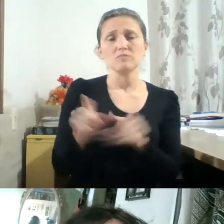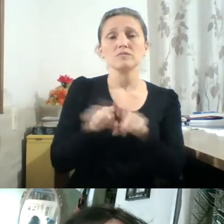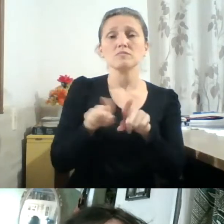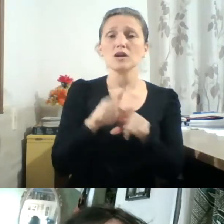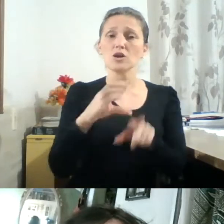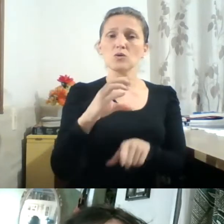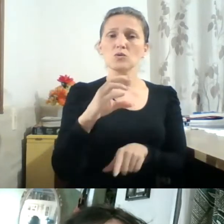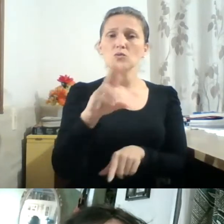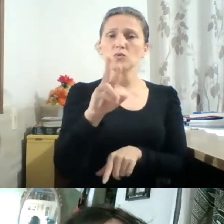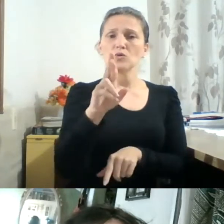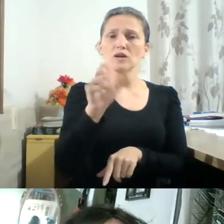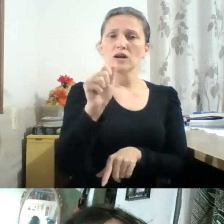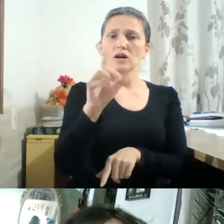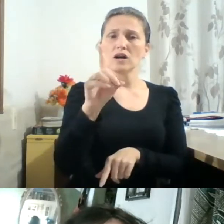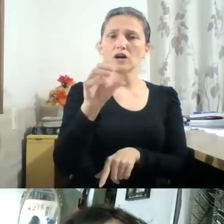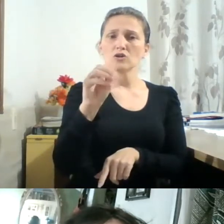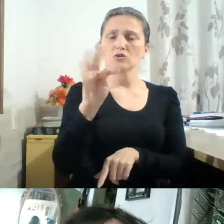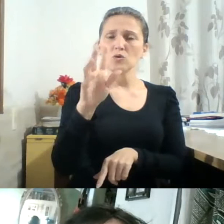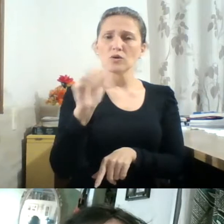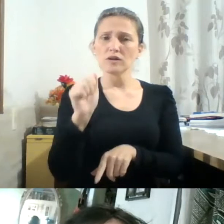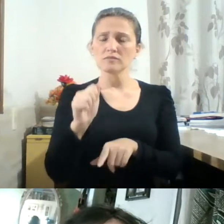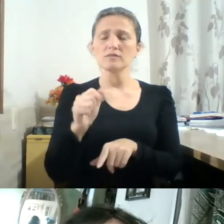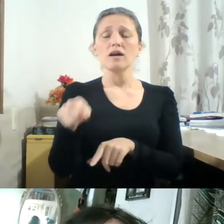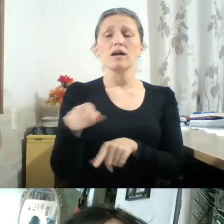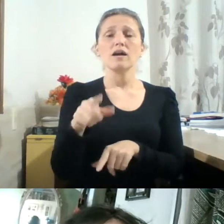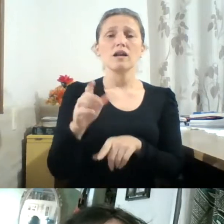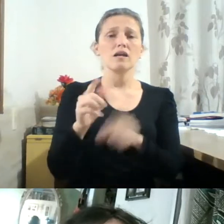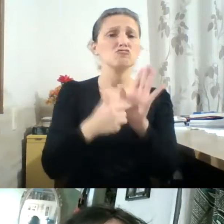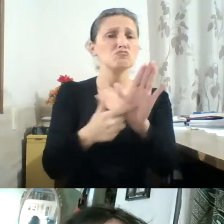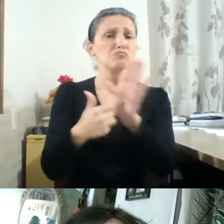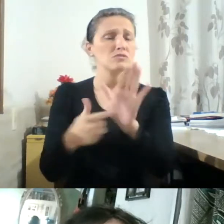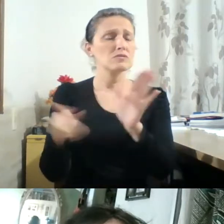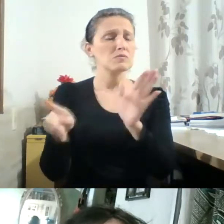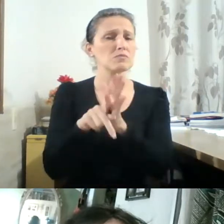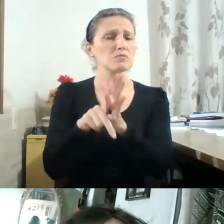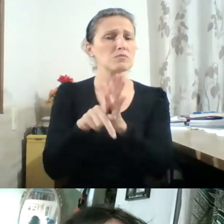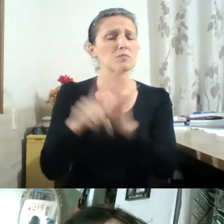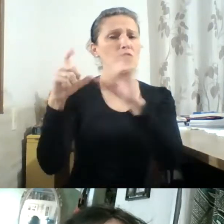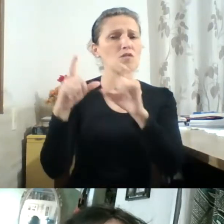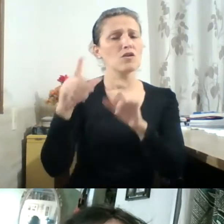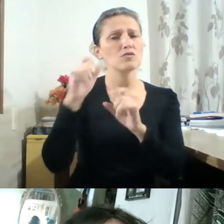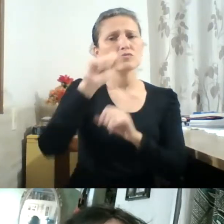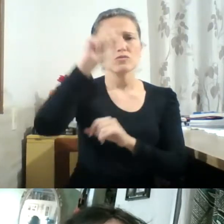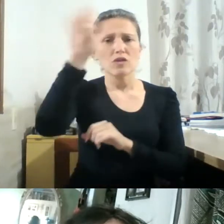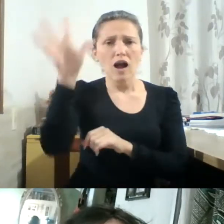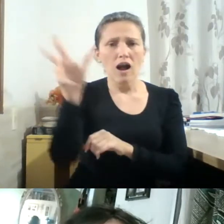exposições Brasil, África e Nós, parceria com Walter Firmo, em 2009, no MIS Santa Catarina.